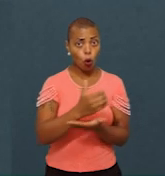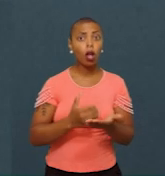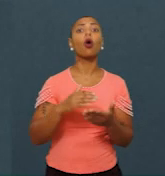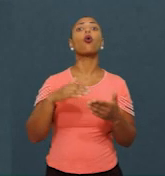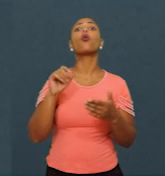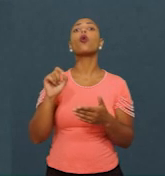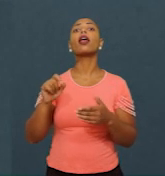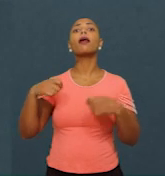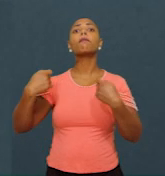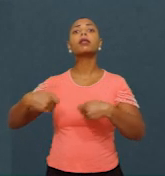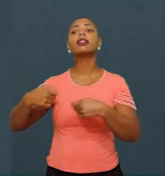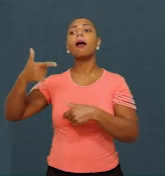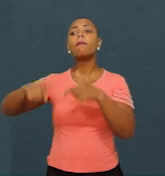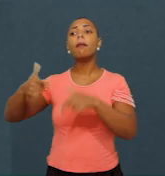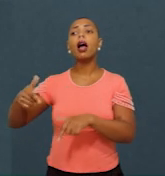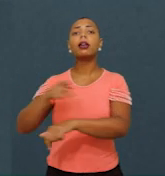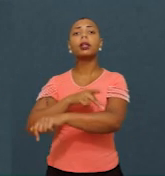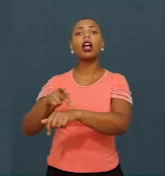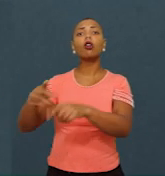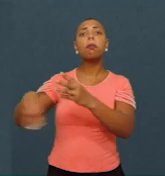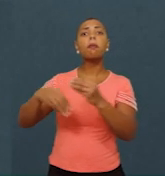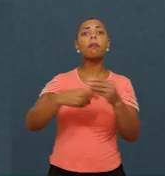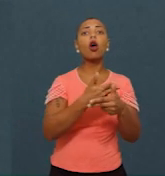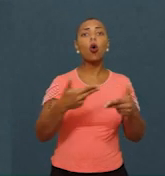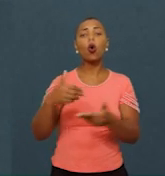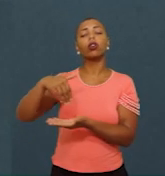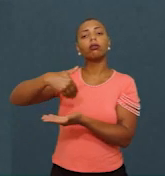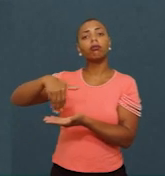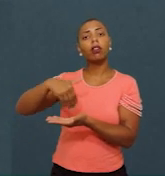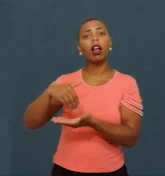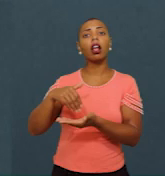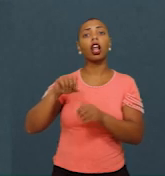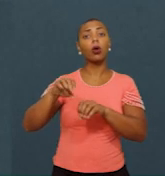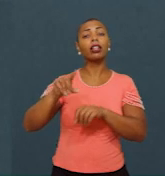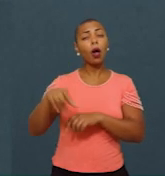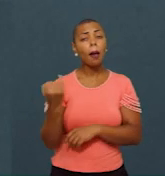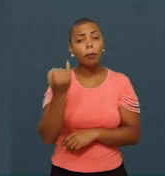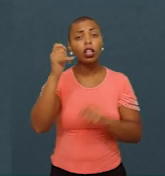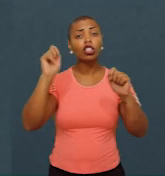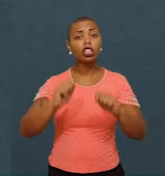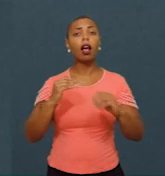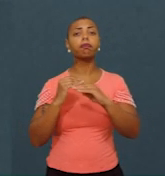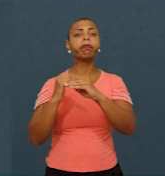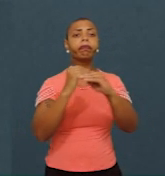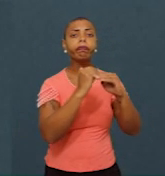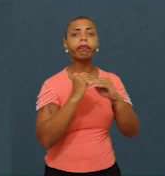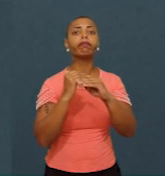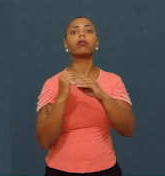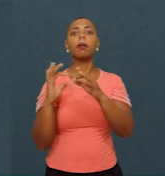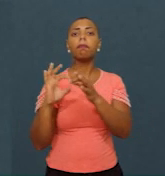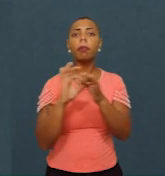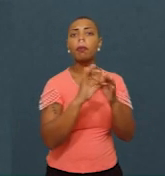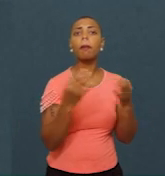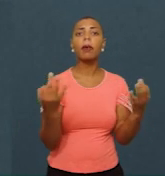elementos pedagógicos importantes para as secretarias de educação, para que haja um alinhamento, uma coerência na gestão